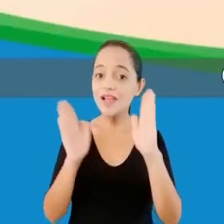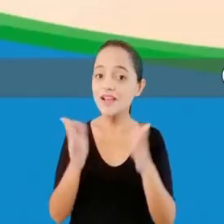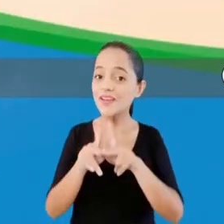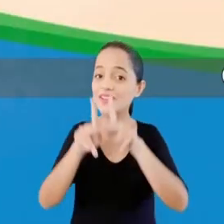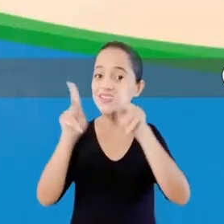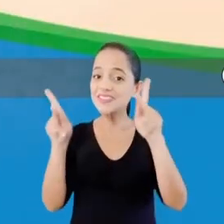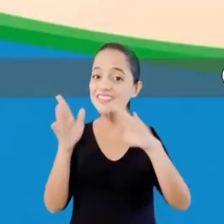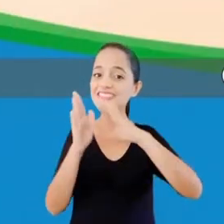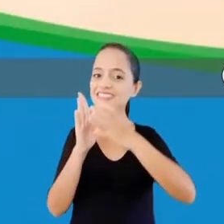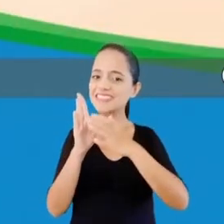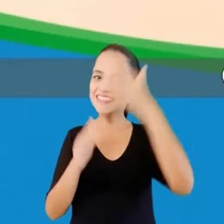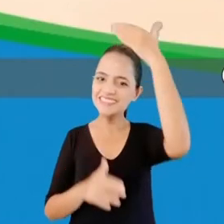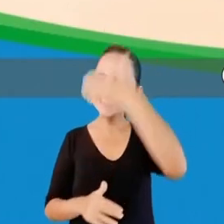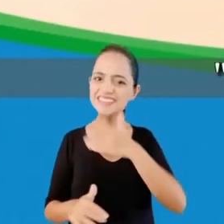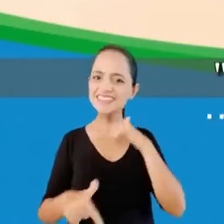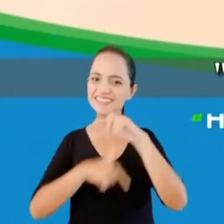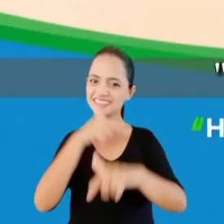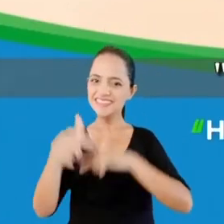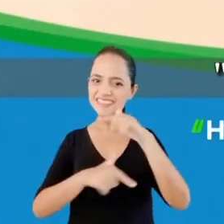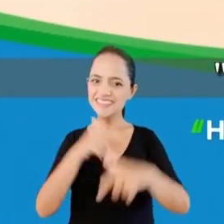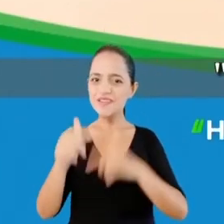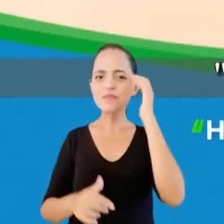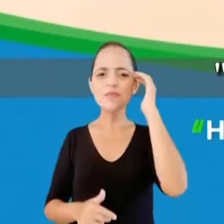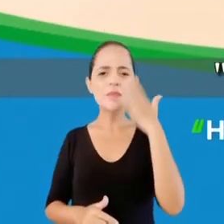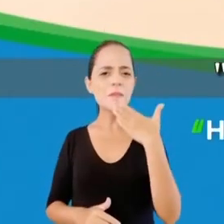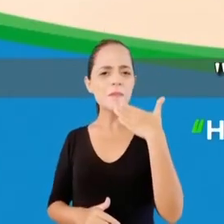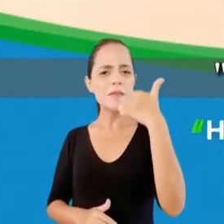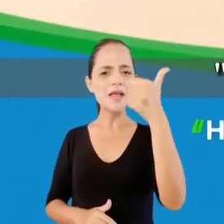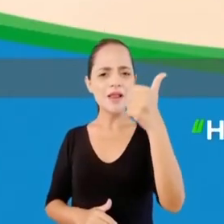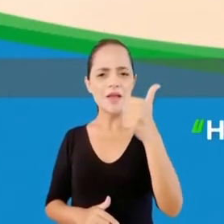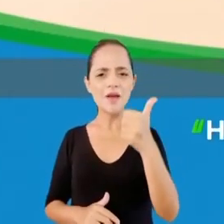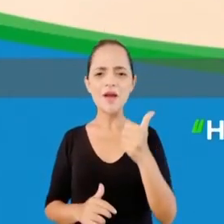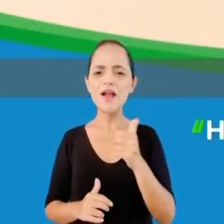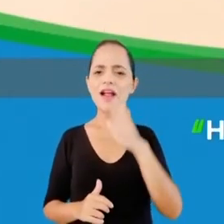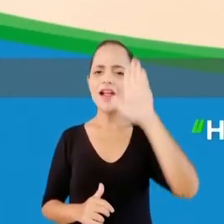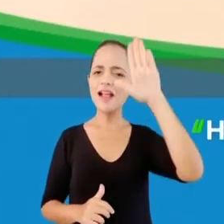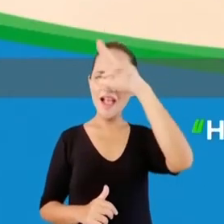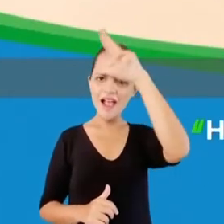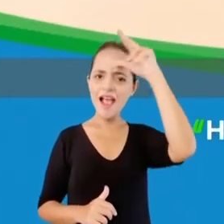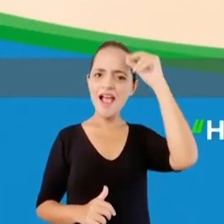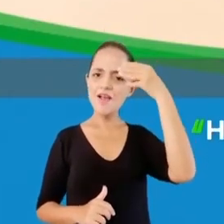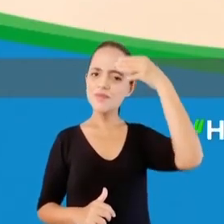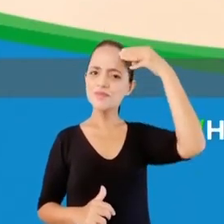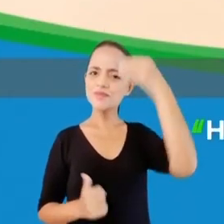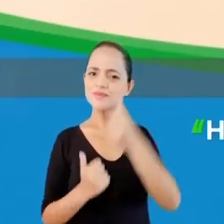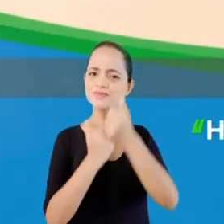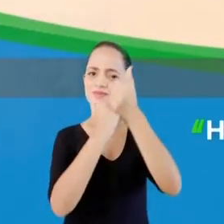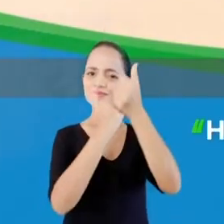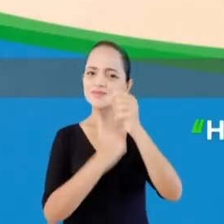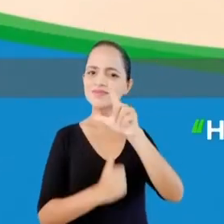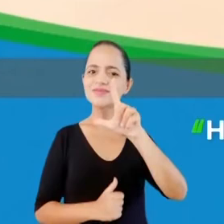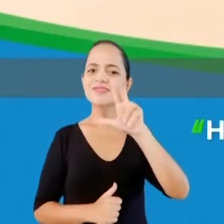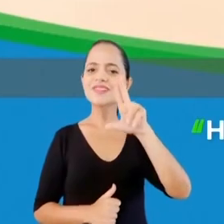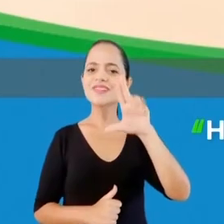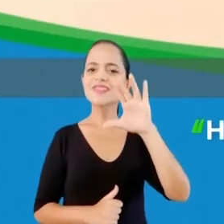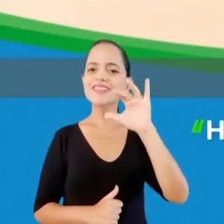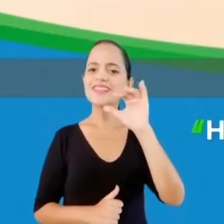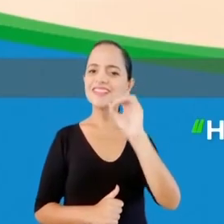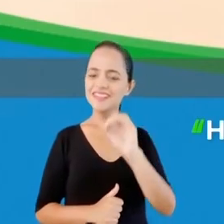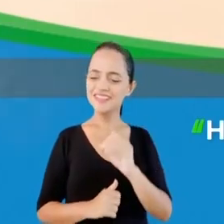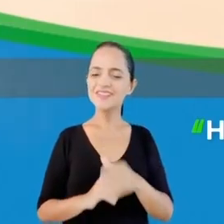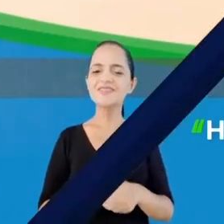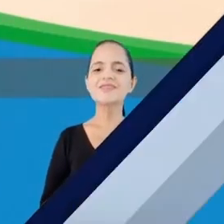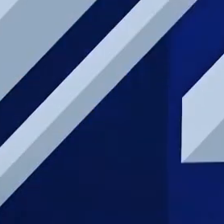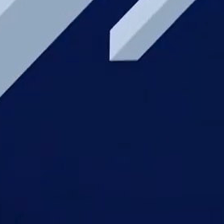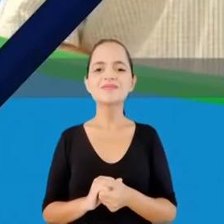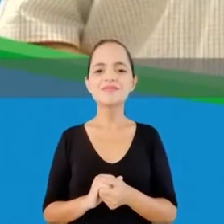Começa agora o programa da coligação Honestidade e Trabalho por Itumbiara, do candidato a prefeito Dr. Murilo Borges e vice